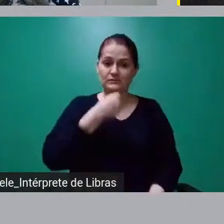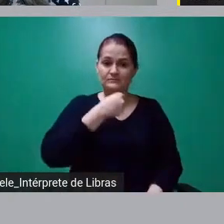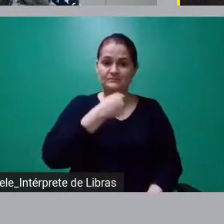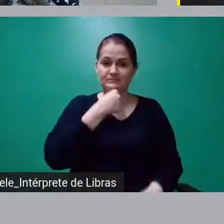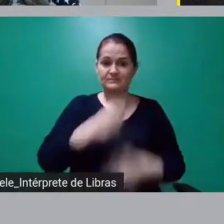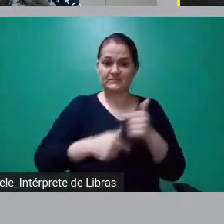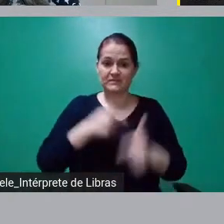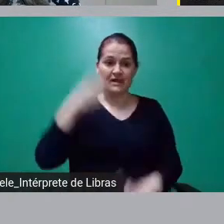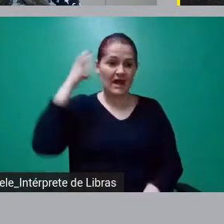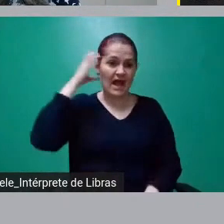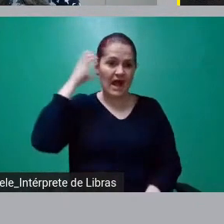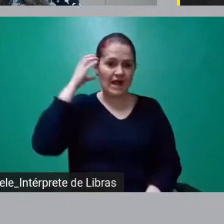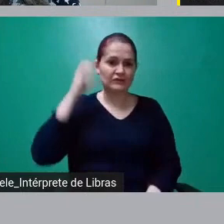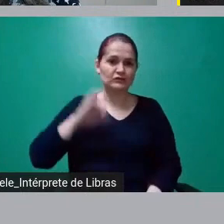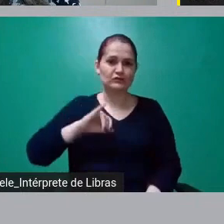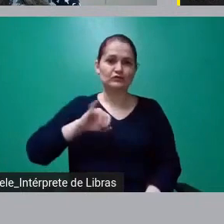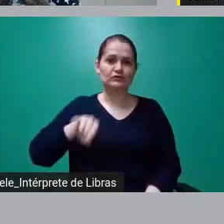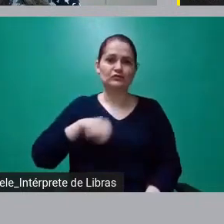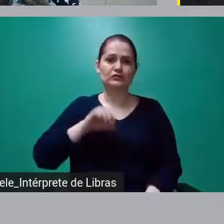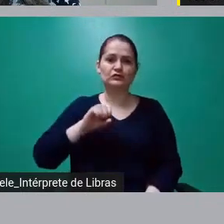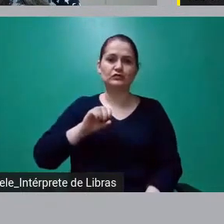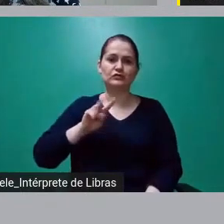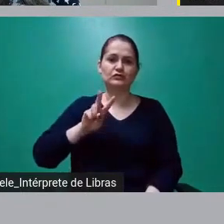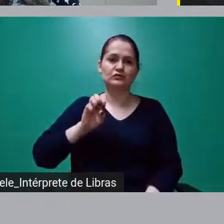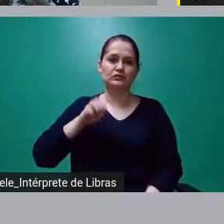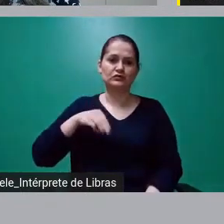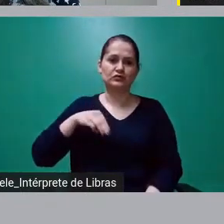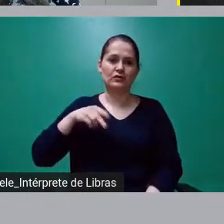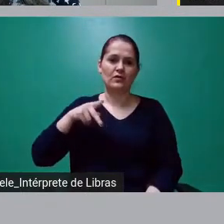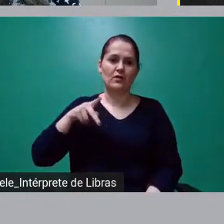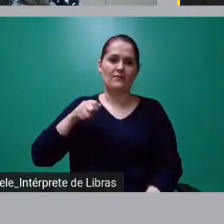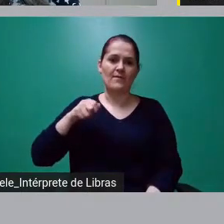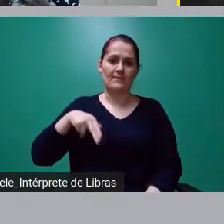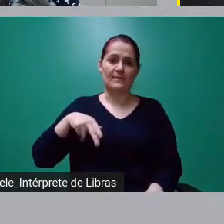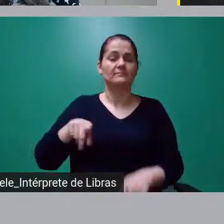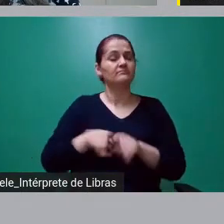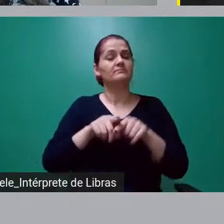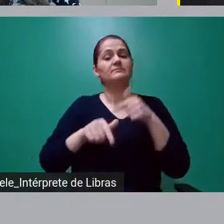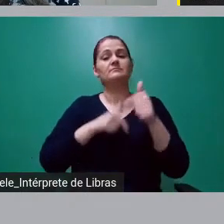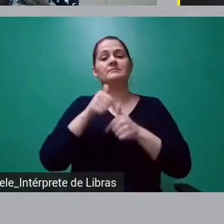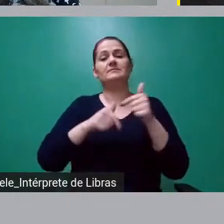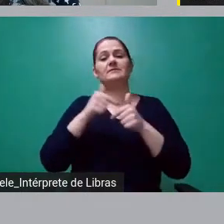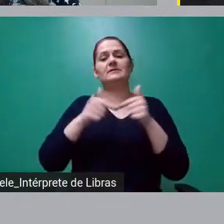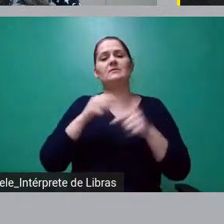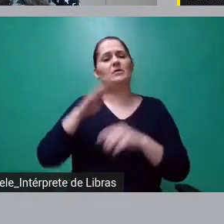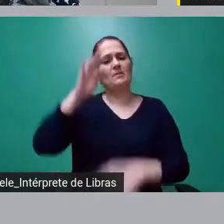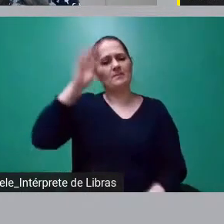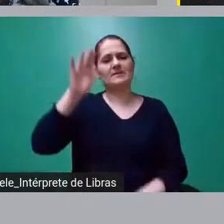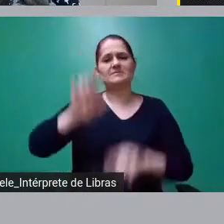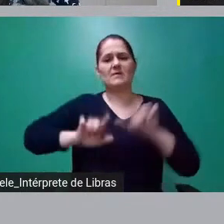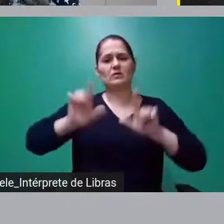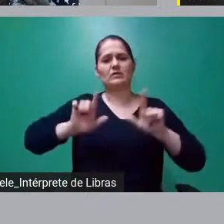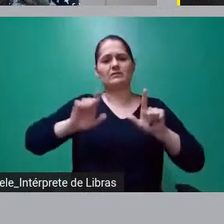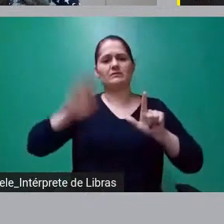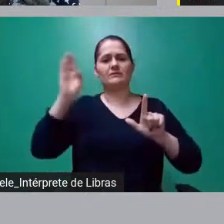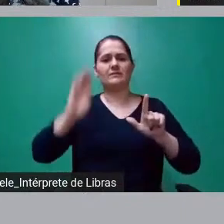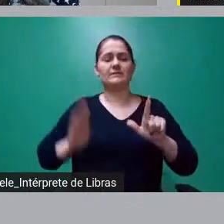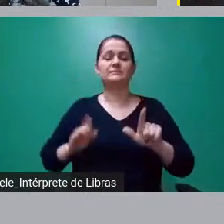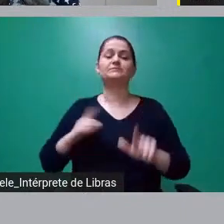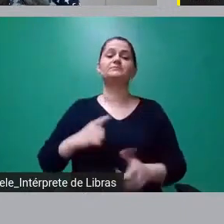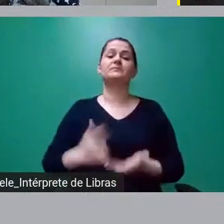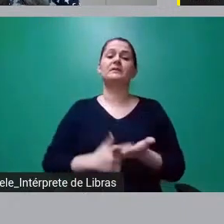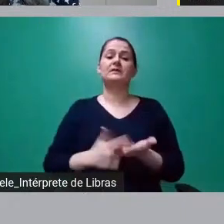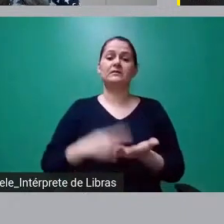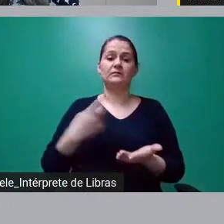e depois atua nas principais redes de televisão do Brasil. Autor de diversas reportagens investigativas importantes e do livro romance A